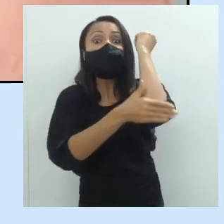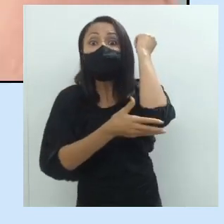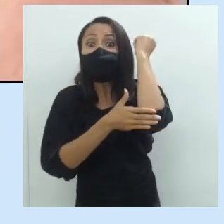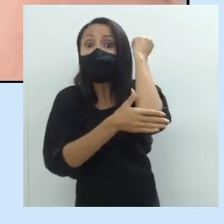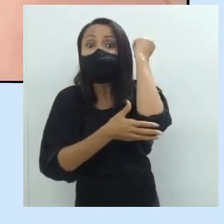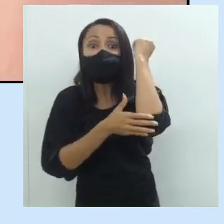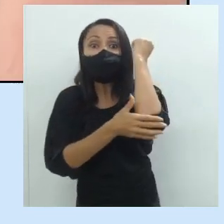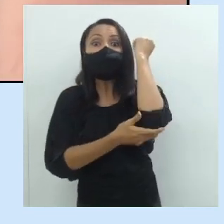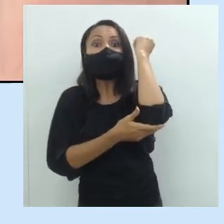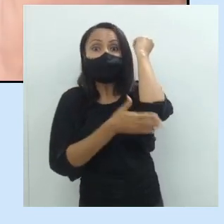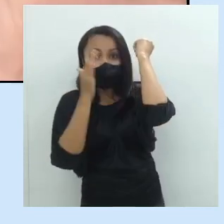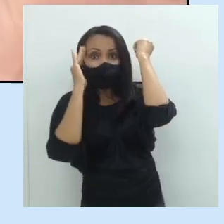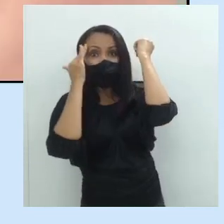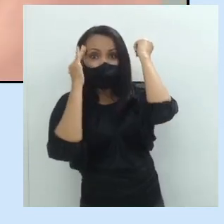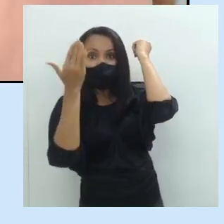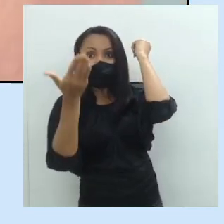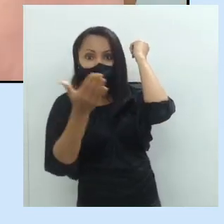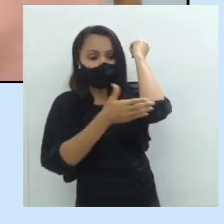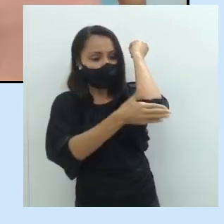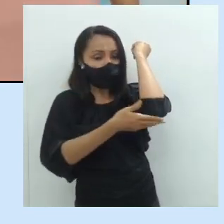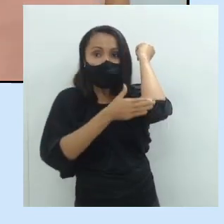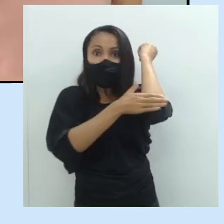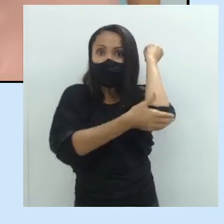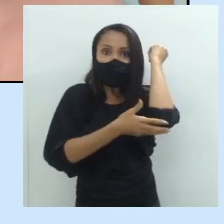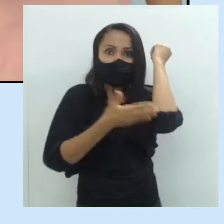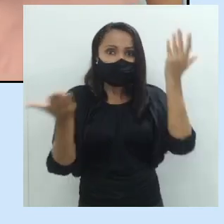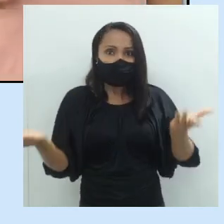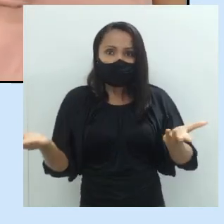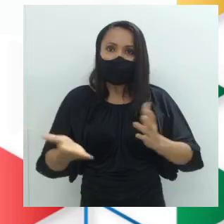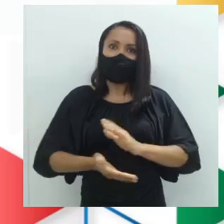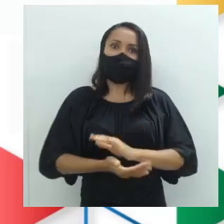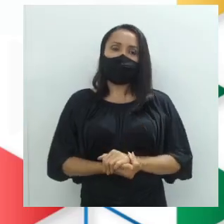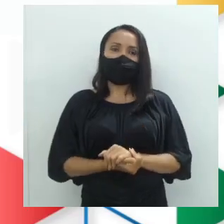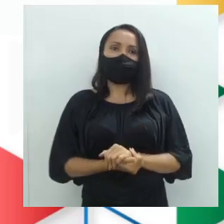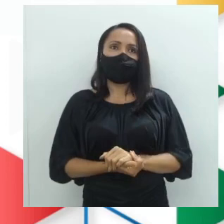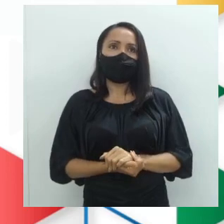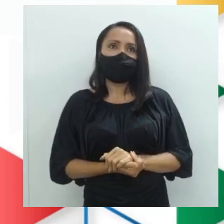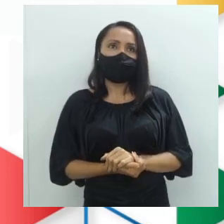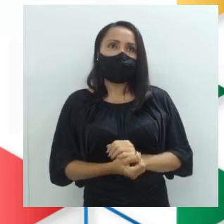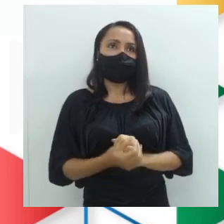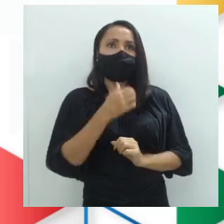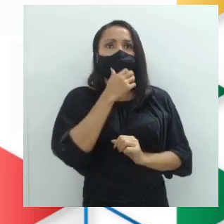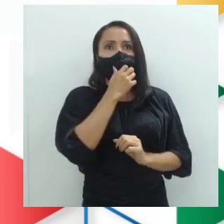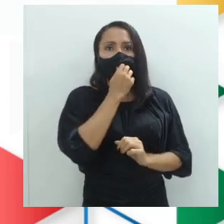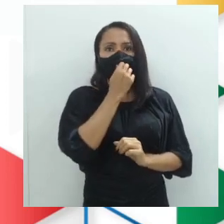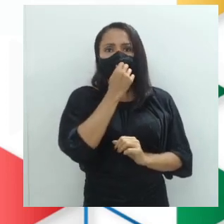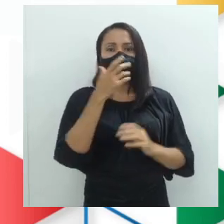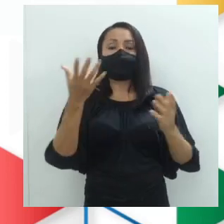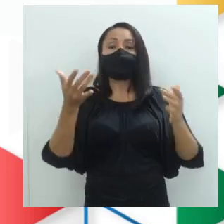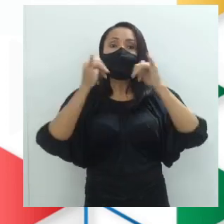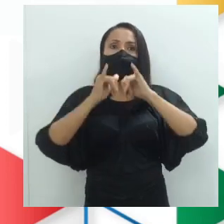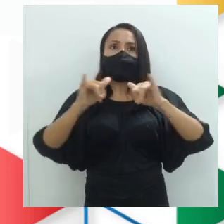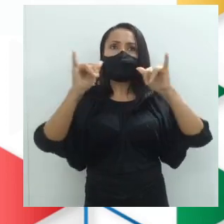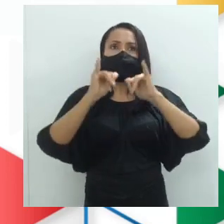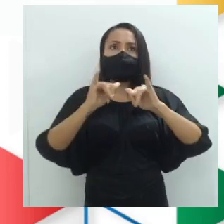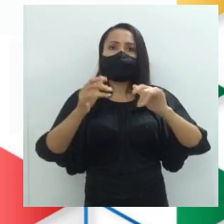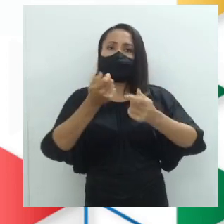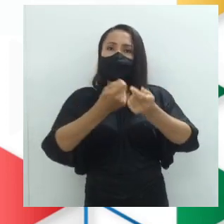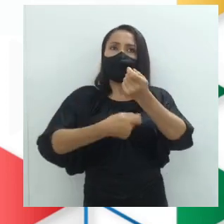Enciumado. Subtende-se que ele ficou enciumado. Certo? E aqui eu tenho na propaganda comercial.